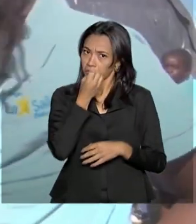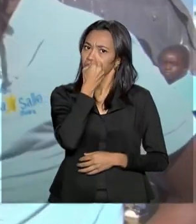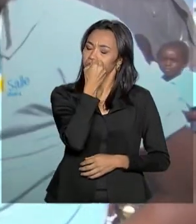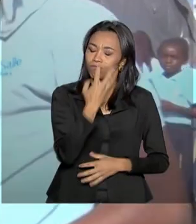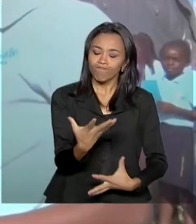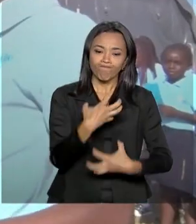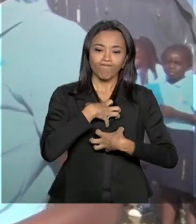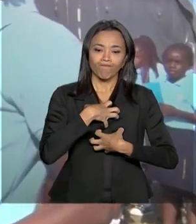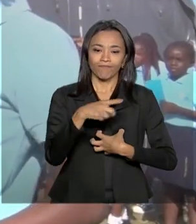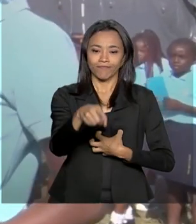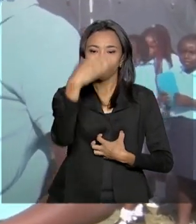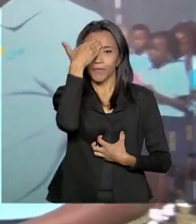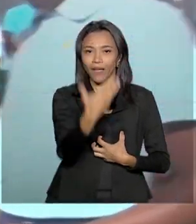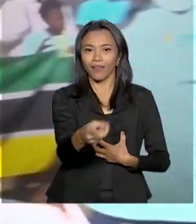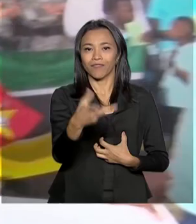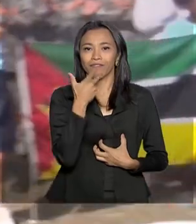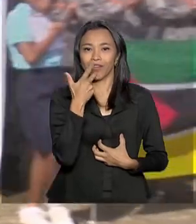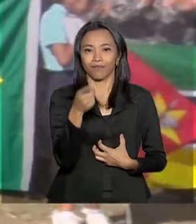Obrigada.